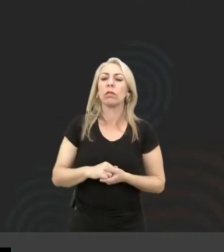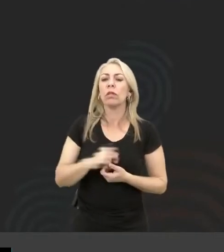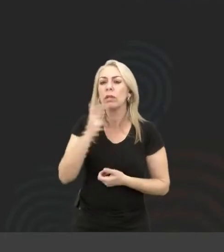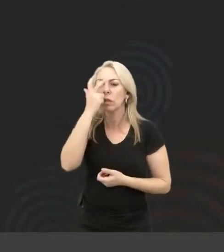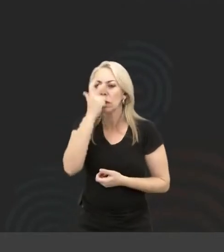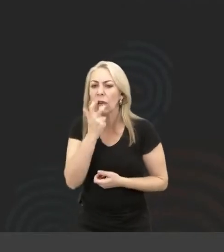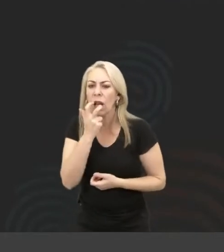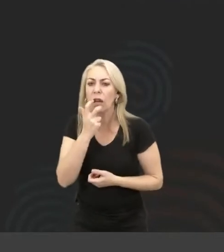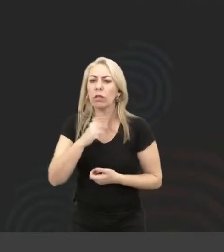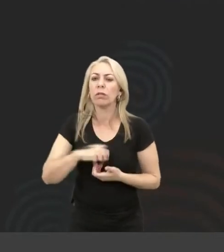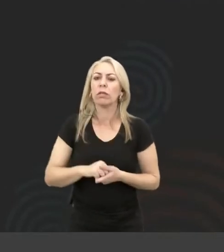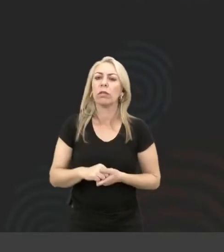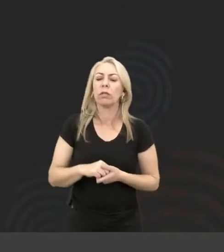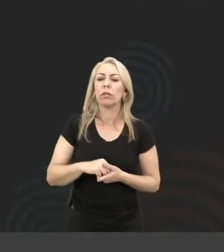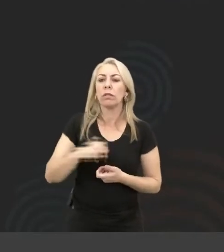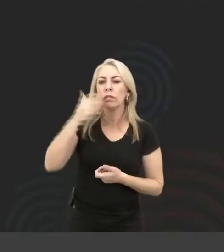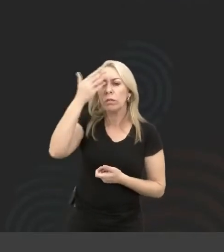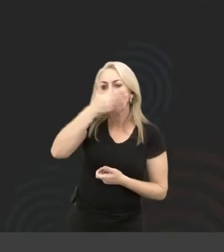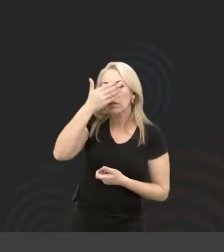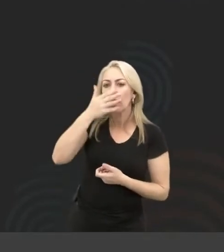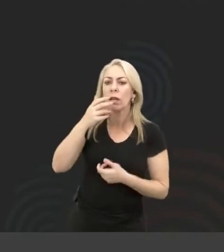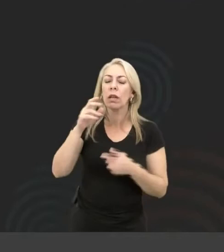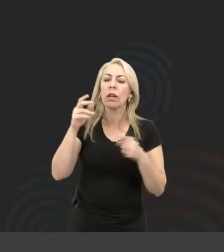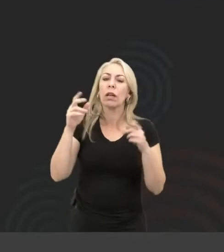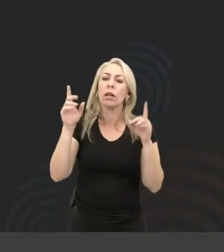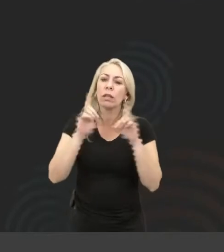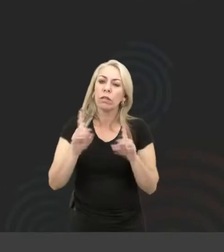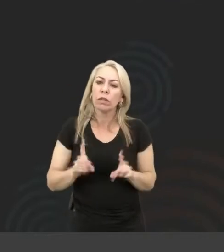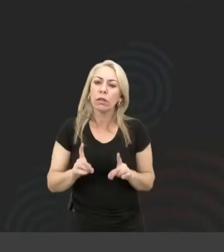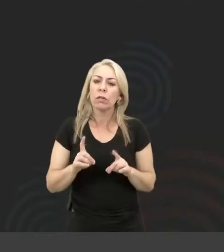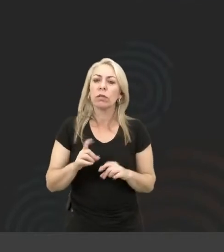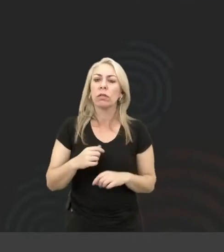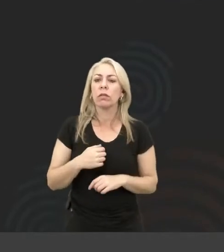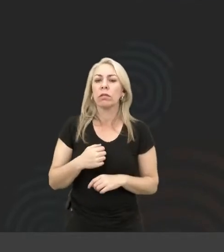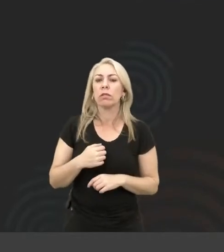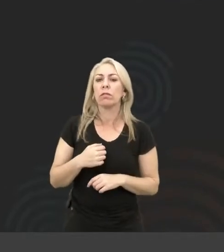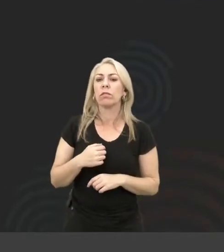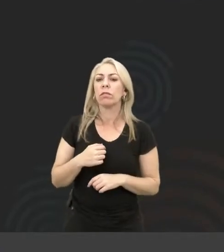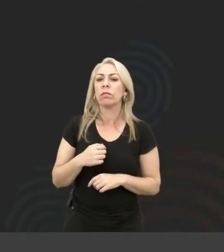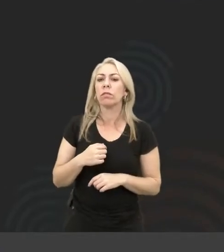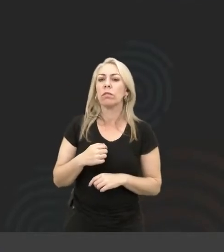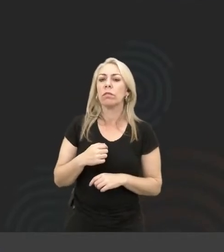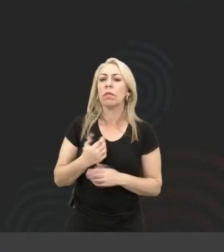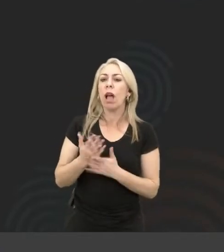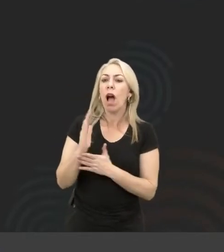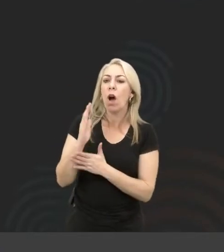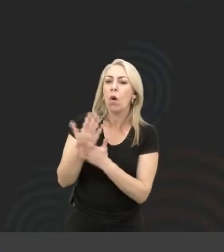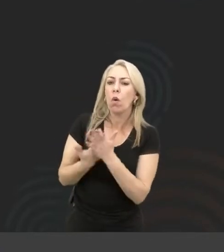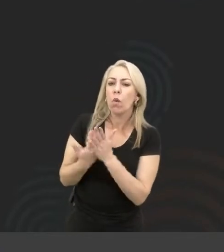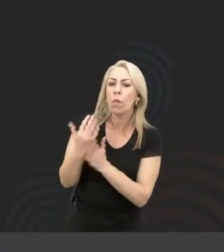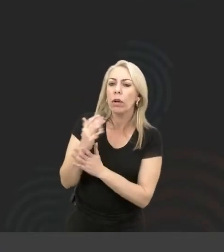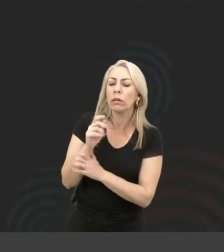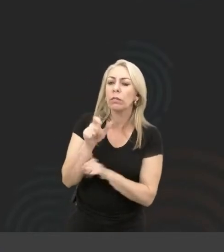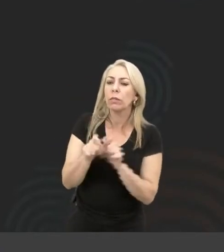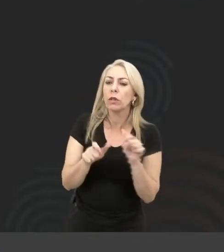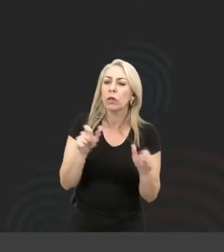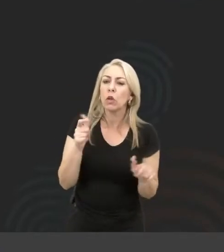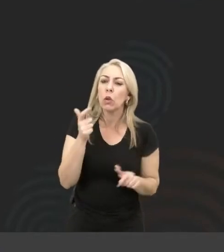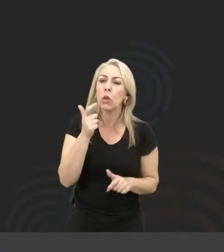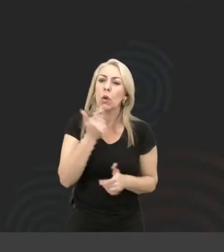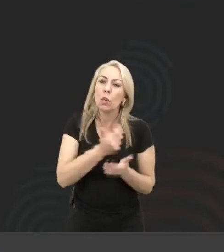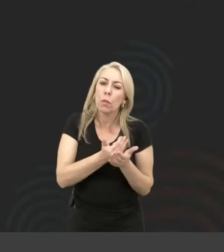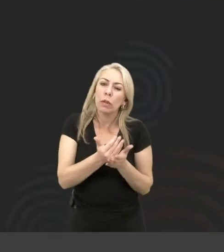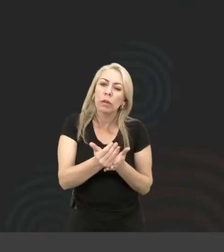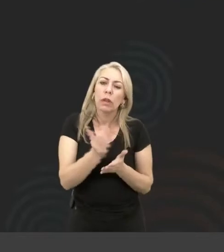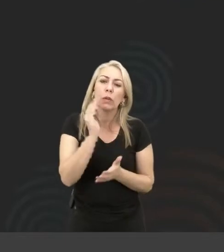cegas, pessoas com deficiência, alguém, algumas pessoas começaram a entender o